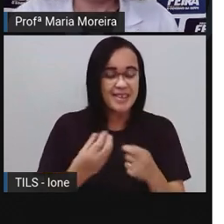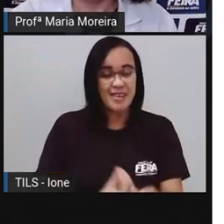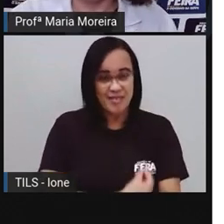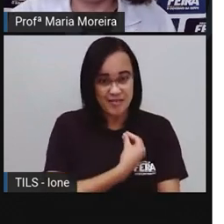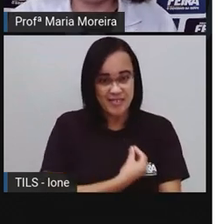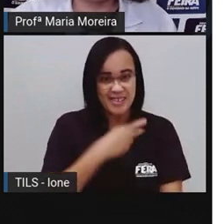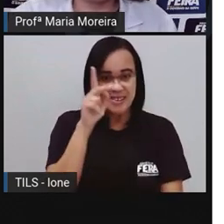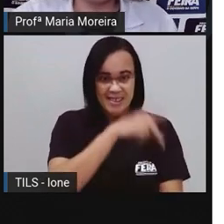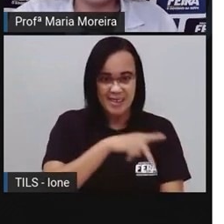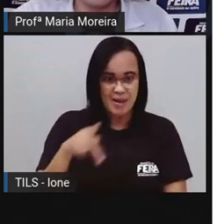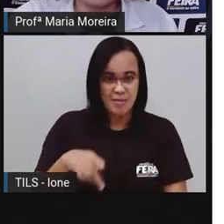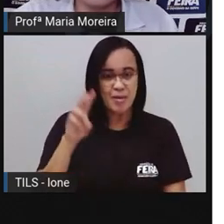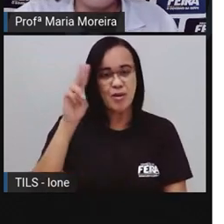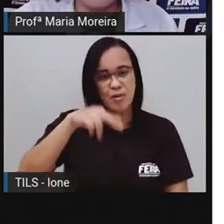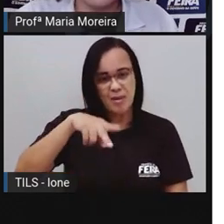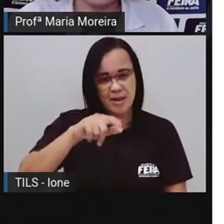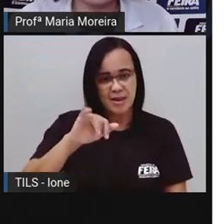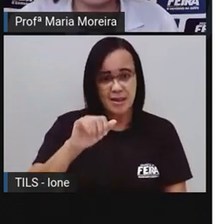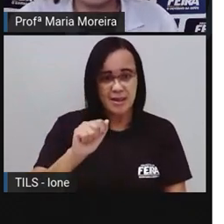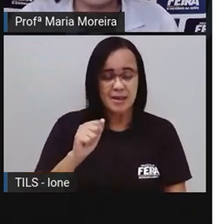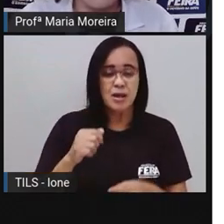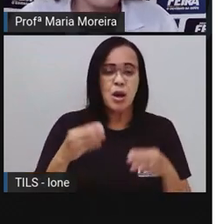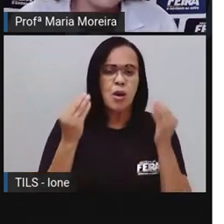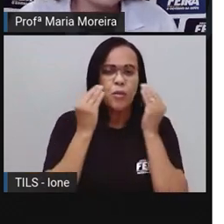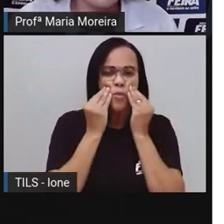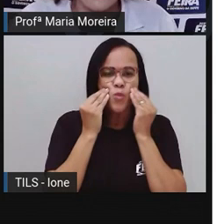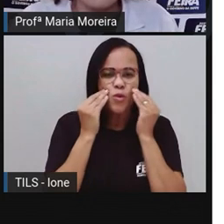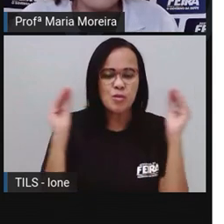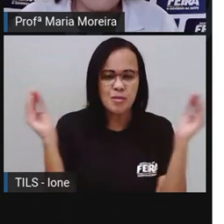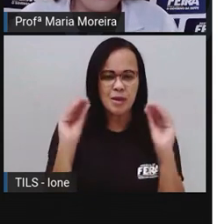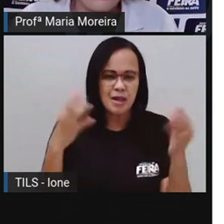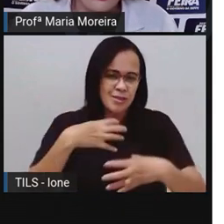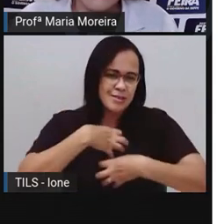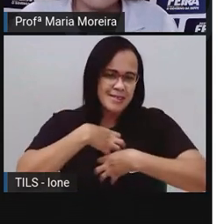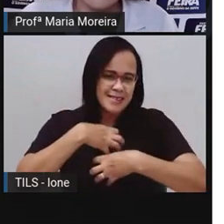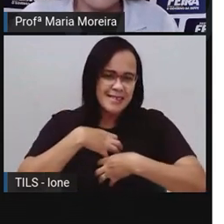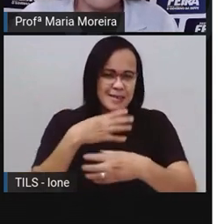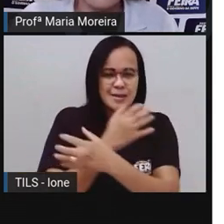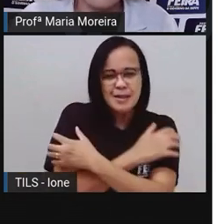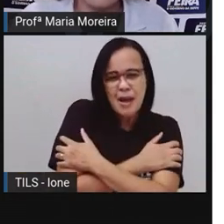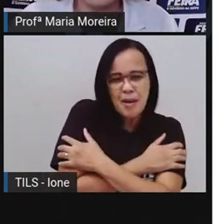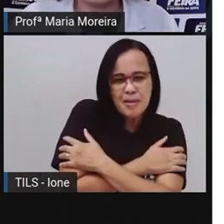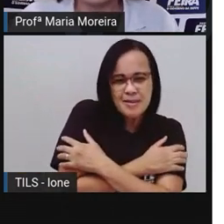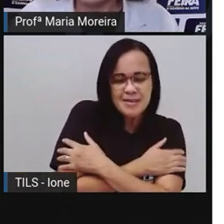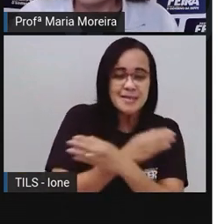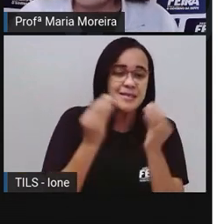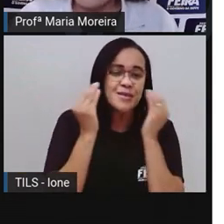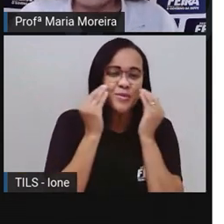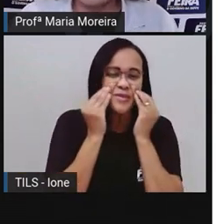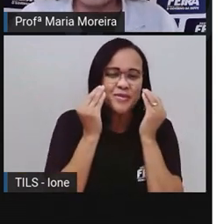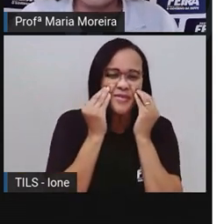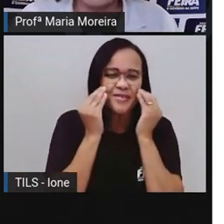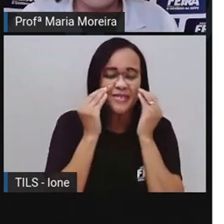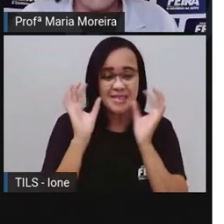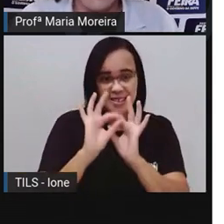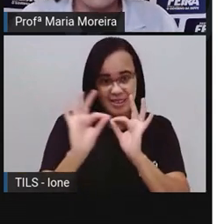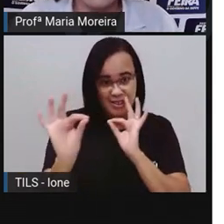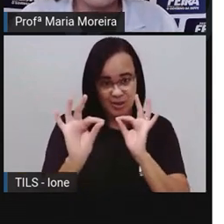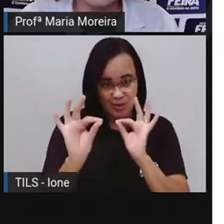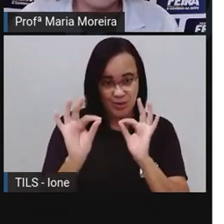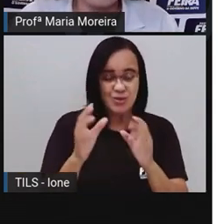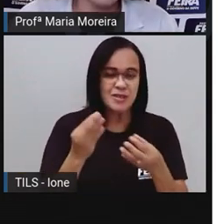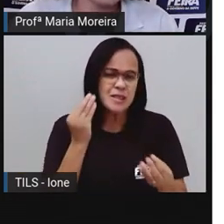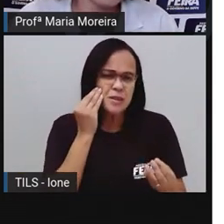tá? Um beijo enorme de Pró Maria. Sinto-se abraçados e beijados aí de longe. Experimentem fazer uma